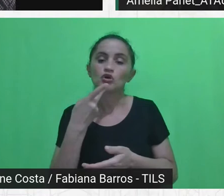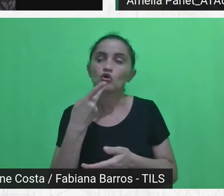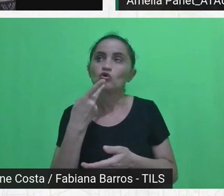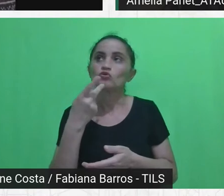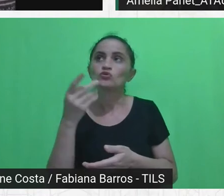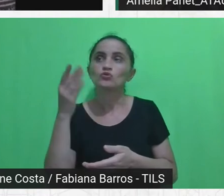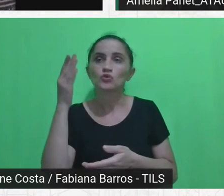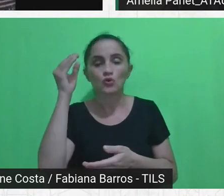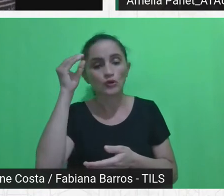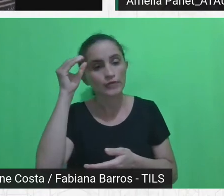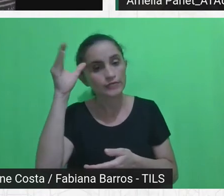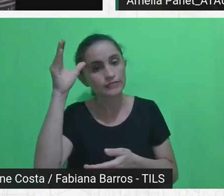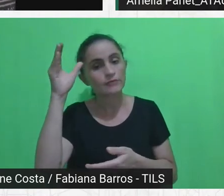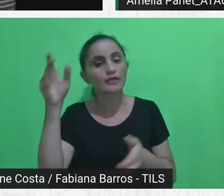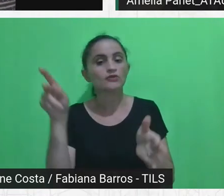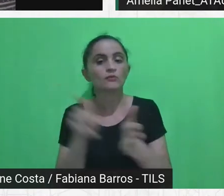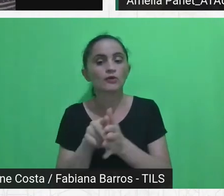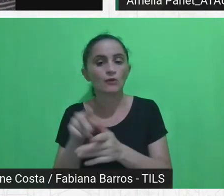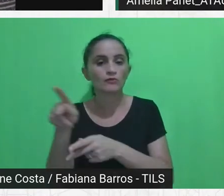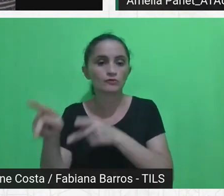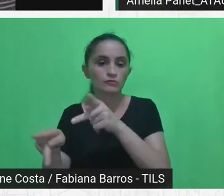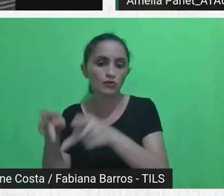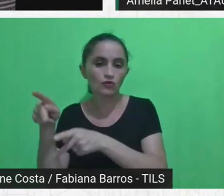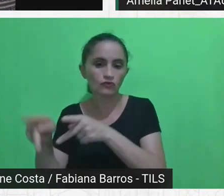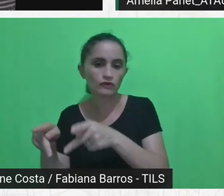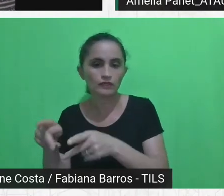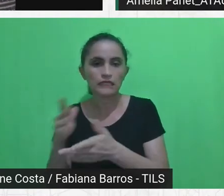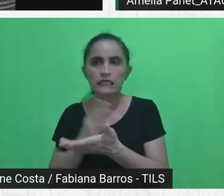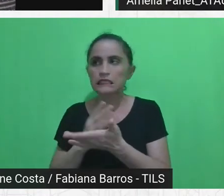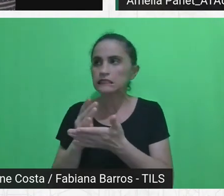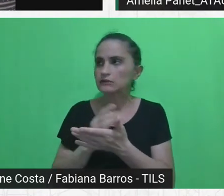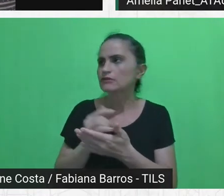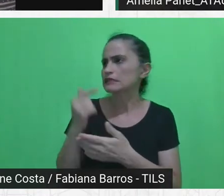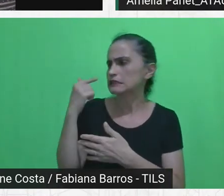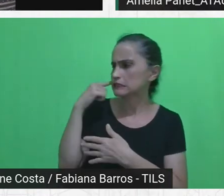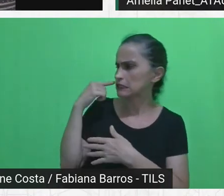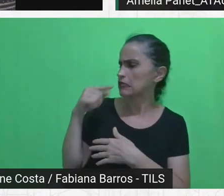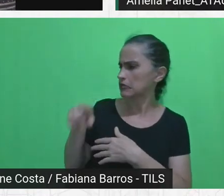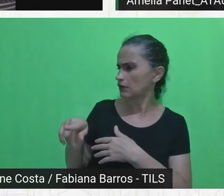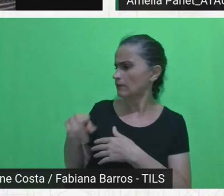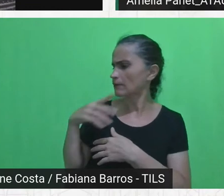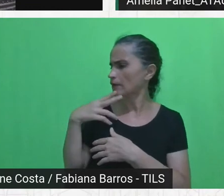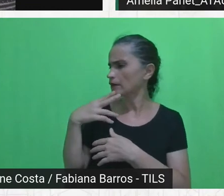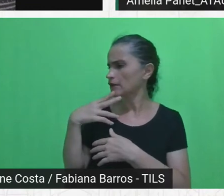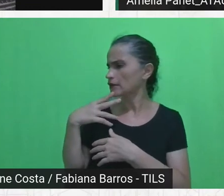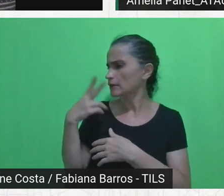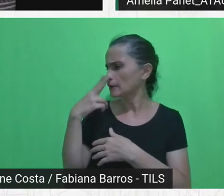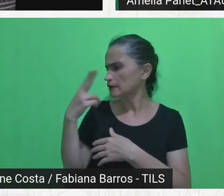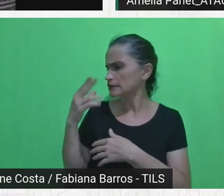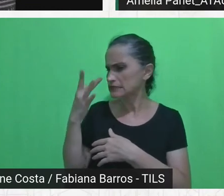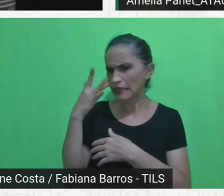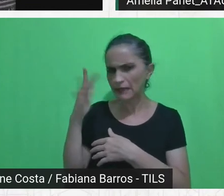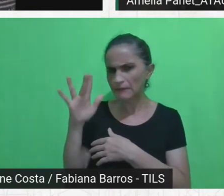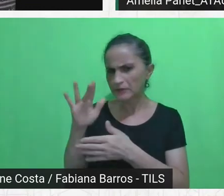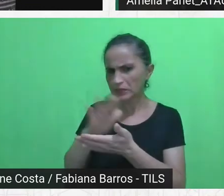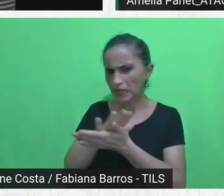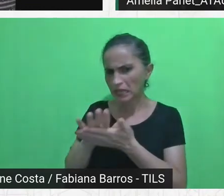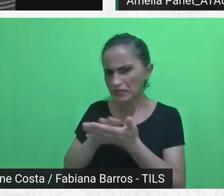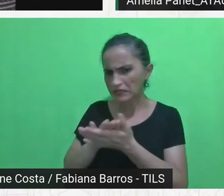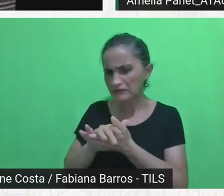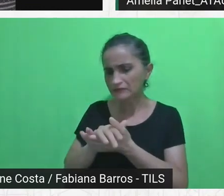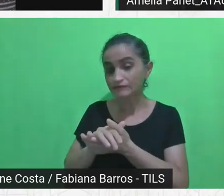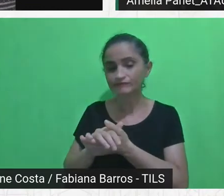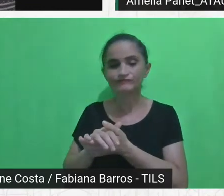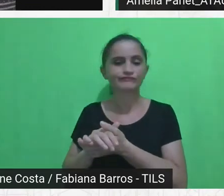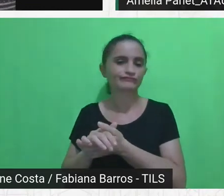se não soubessem nada, né, as classes populares não soubessem nada, como foi falado hoje, sabem muito